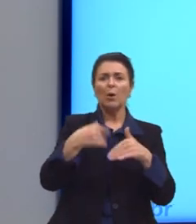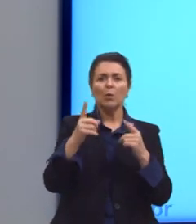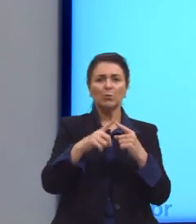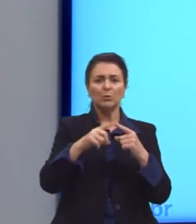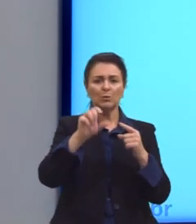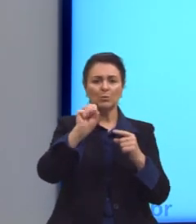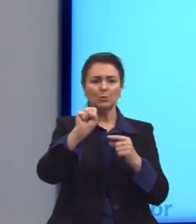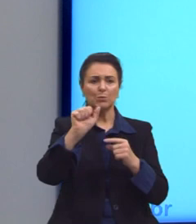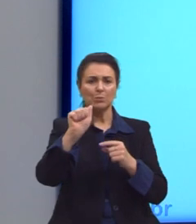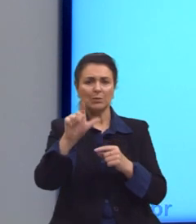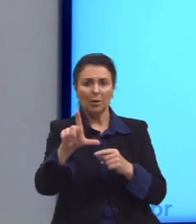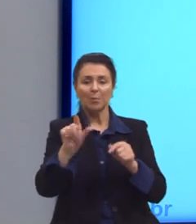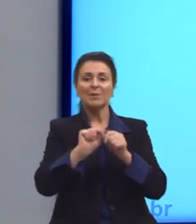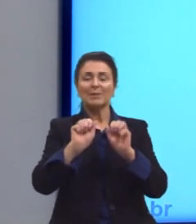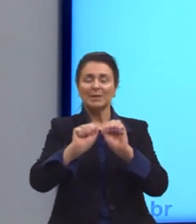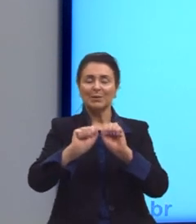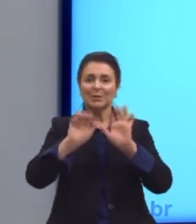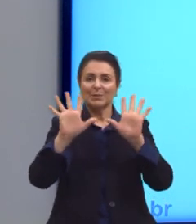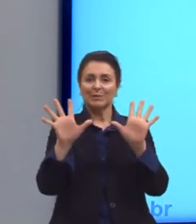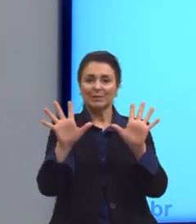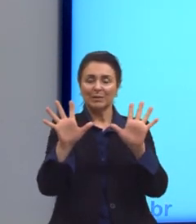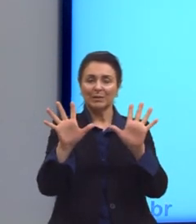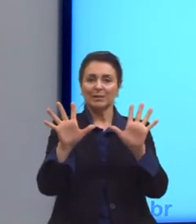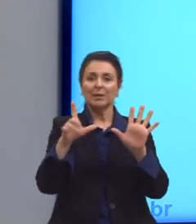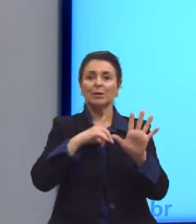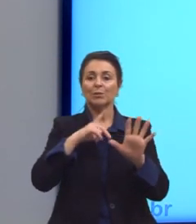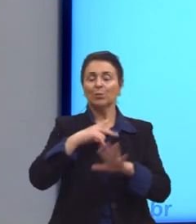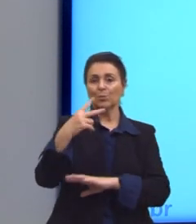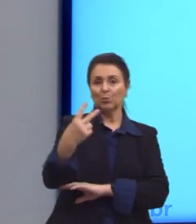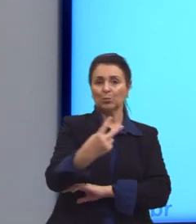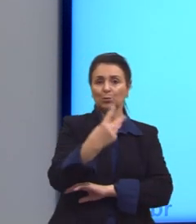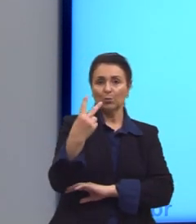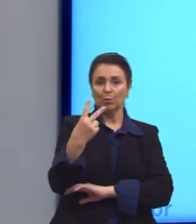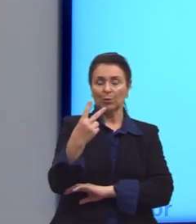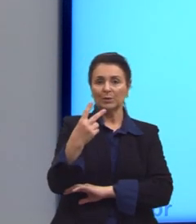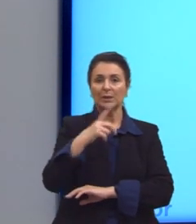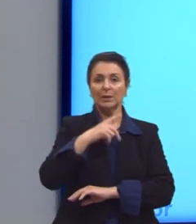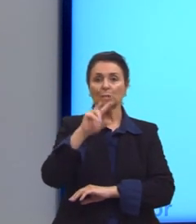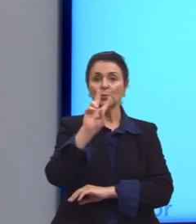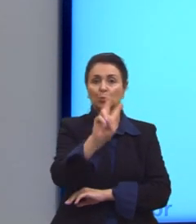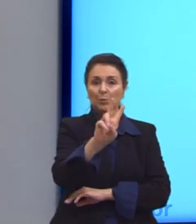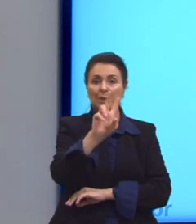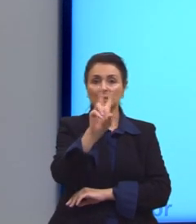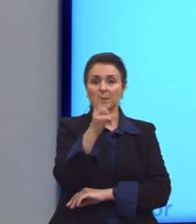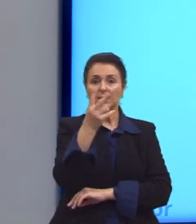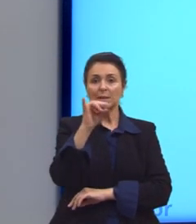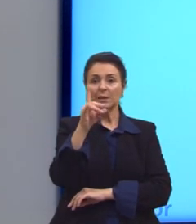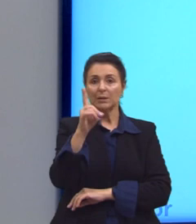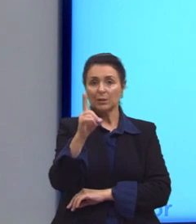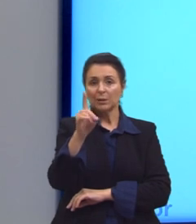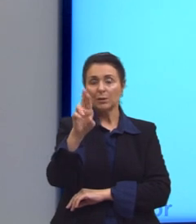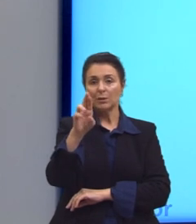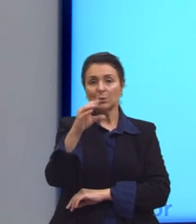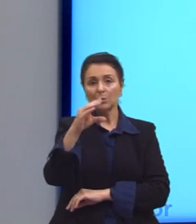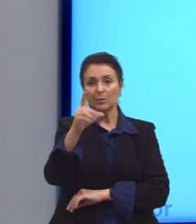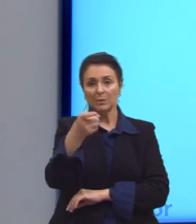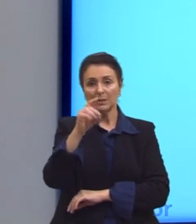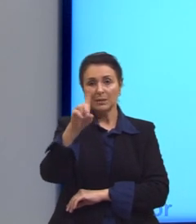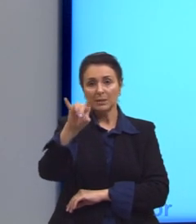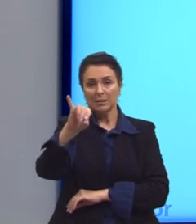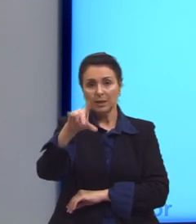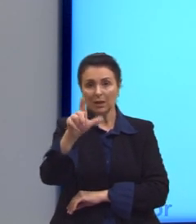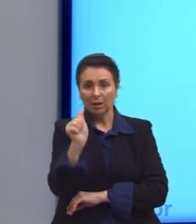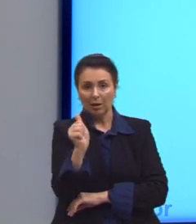já consigo fazer a estequiometria, porque aqui eu tenho duas hidroxilas para um hidrogênio, então,